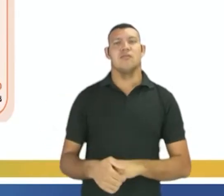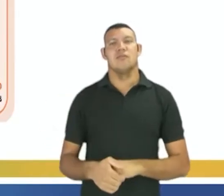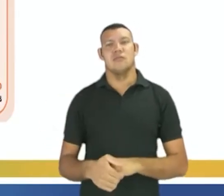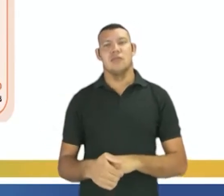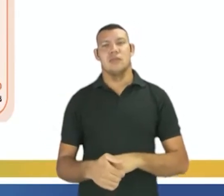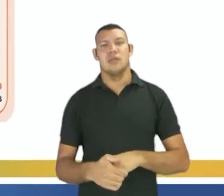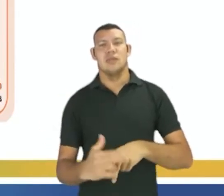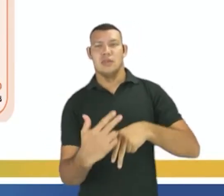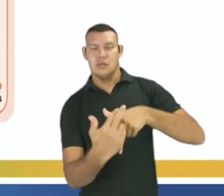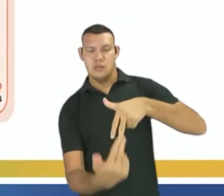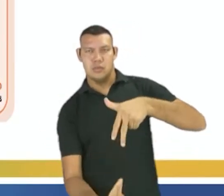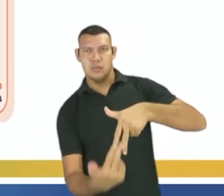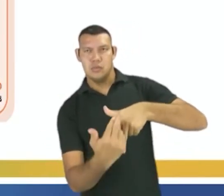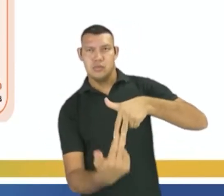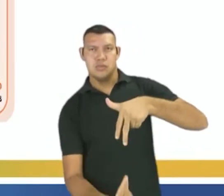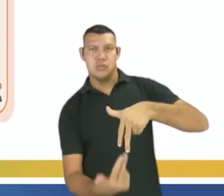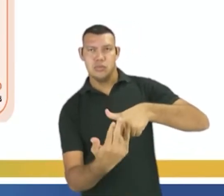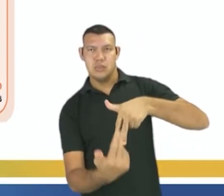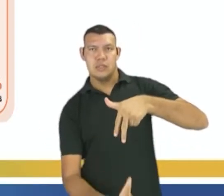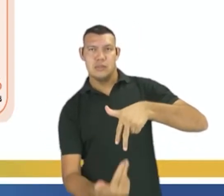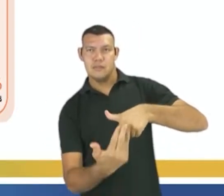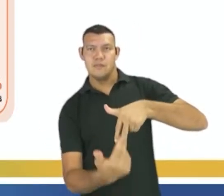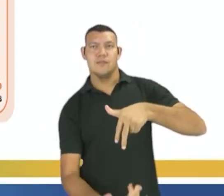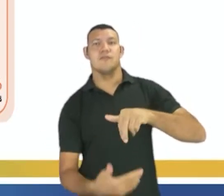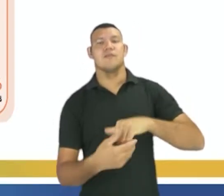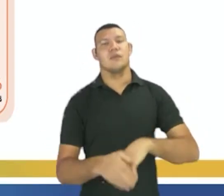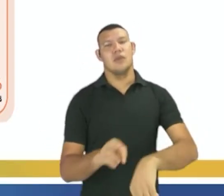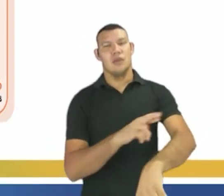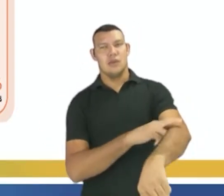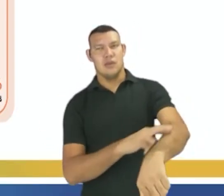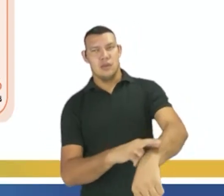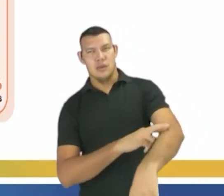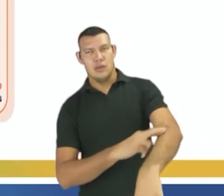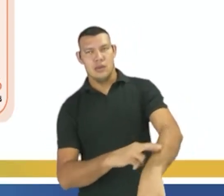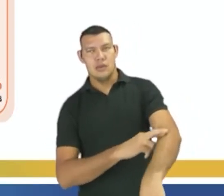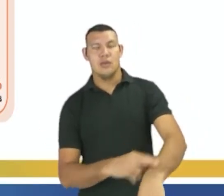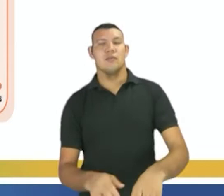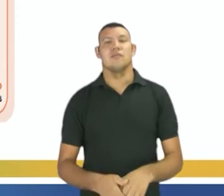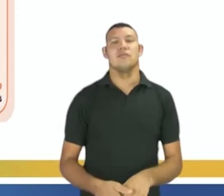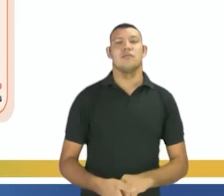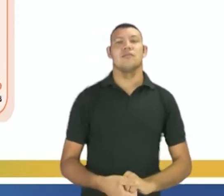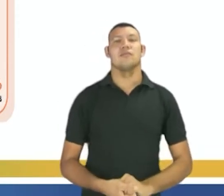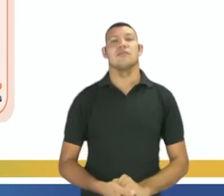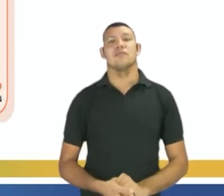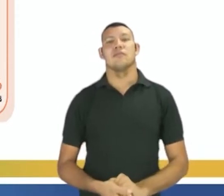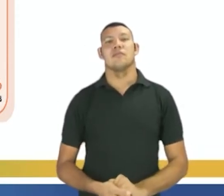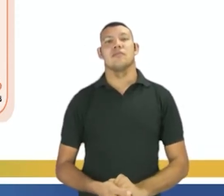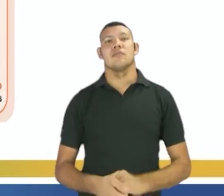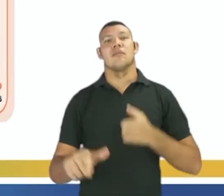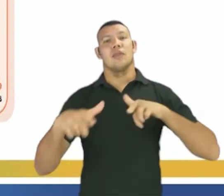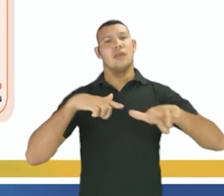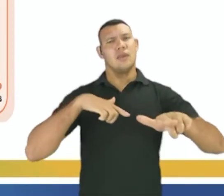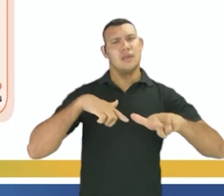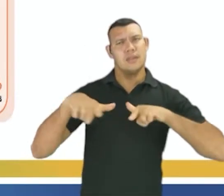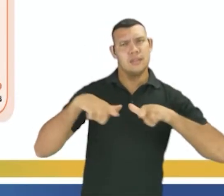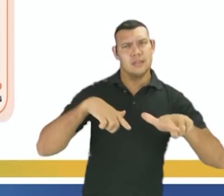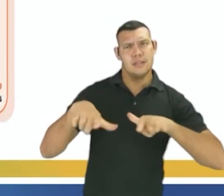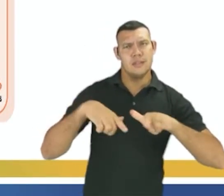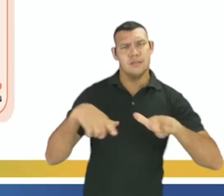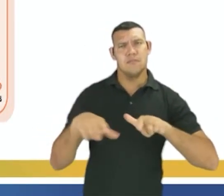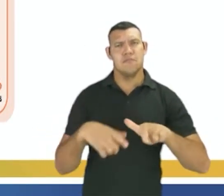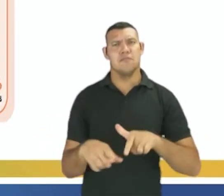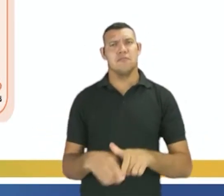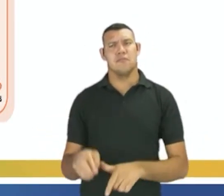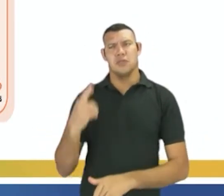Gênero, raça, cores, então a gente vai entender um pouquinho sobre essas desigualdades. No mercado de trabalho, por exemplo, os cargos